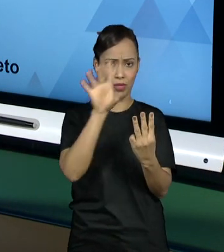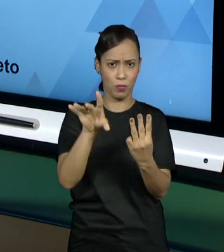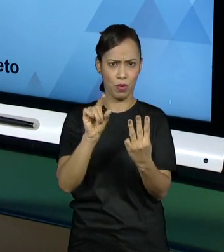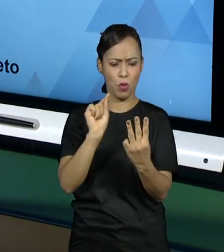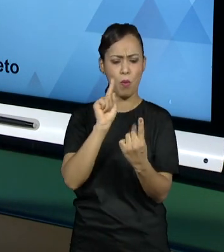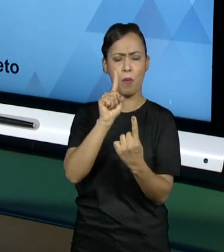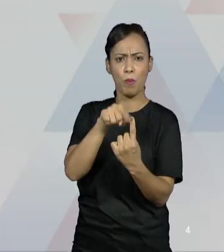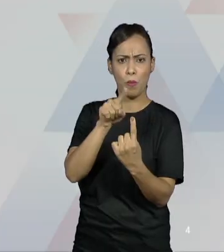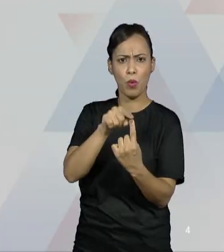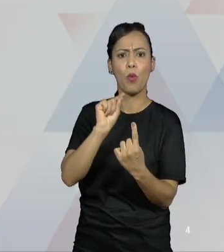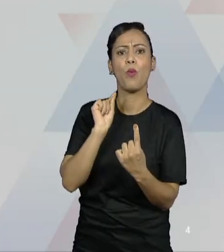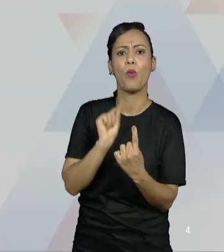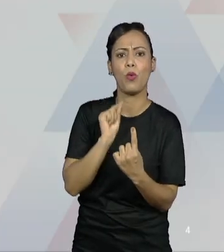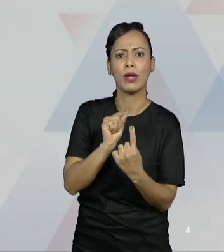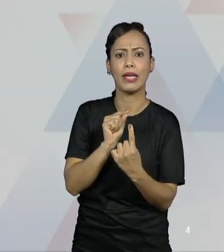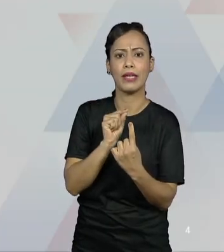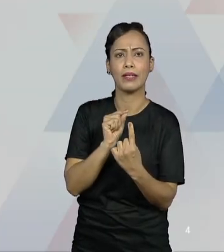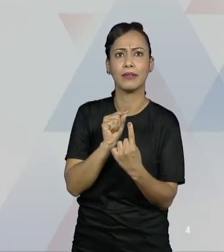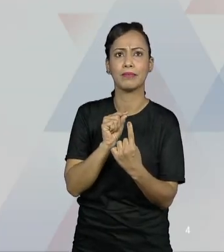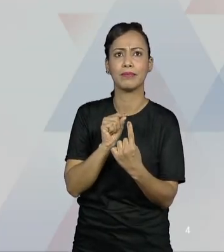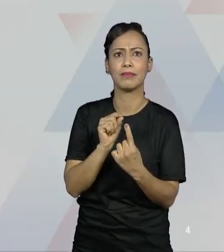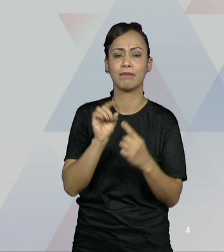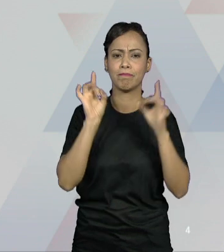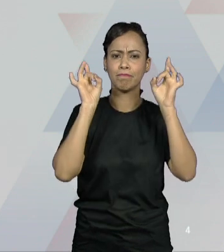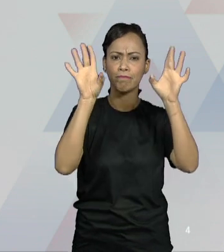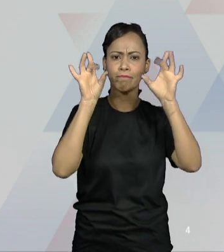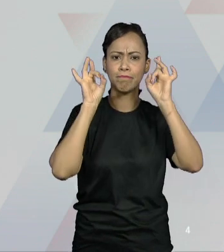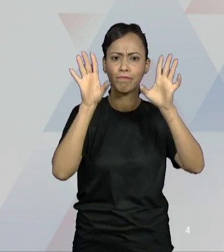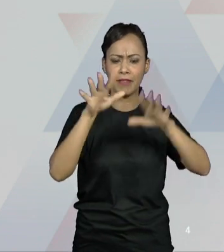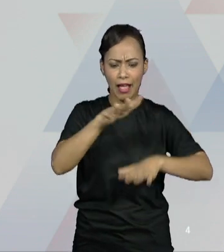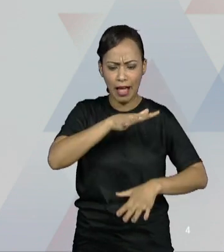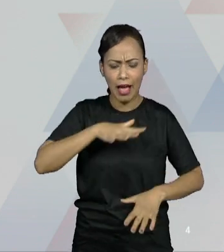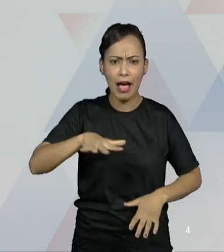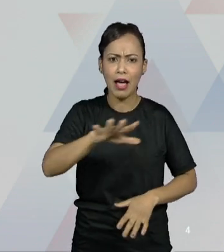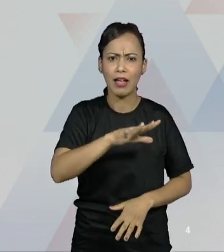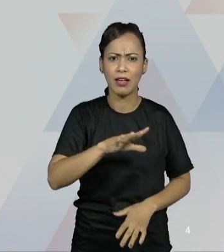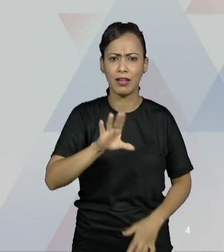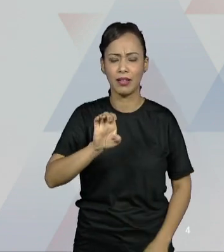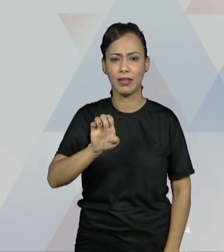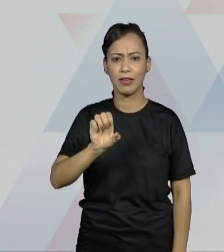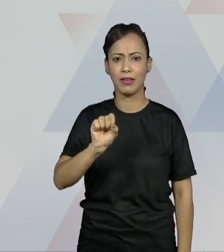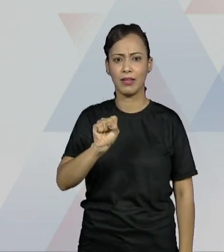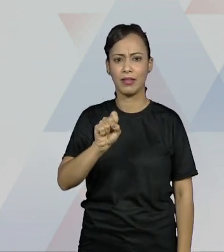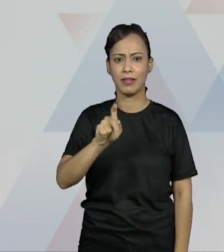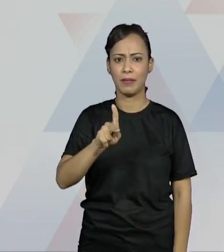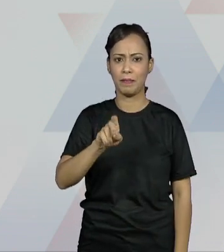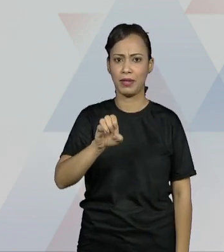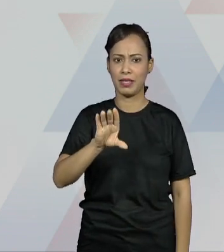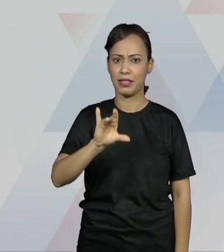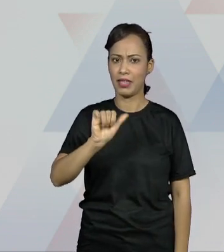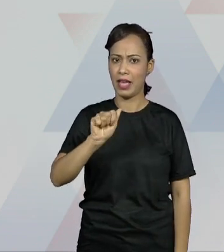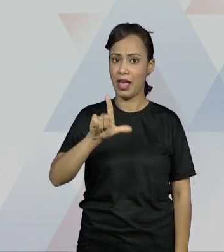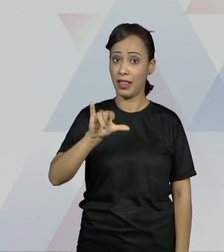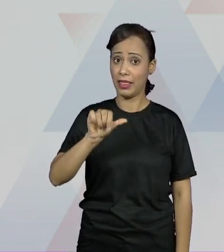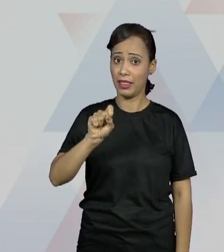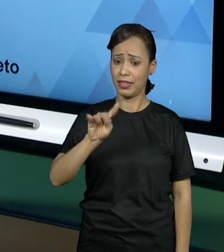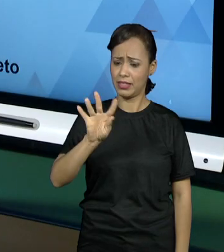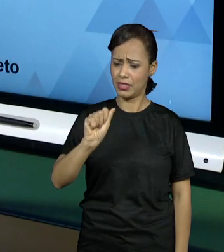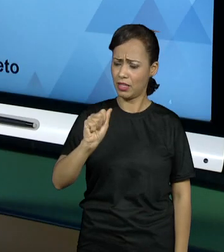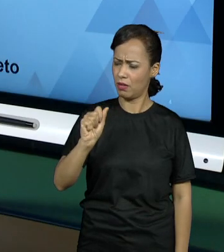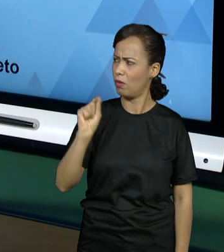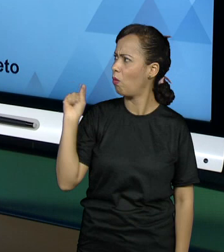deles é o especialista na área. O é o especialista na área? Vocês vão ter que